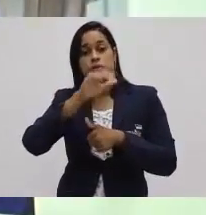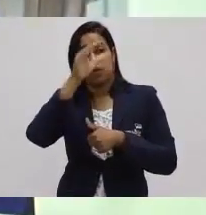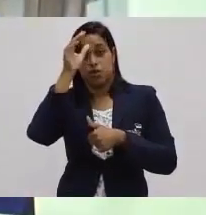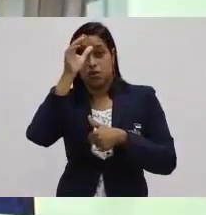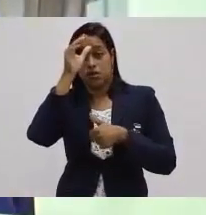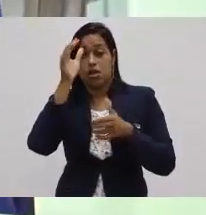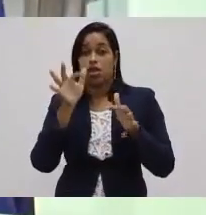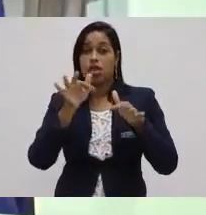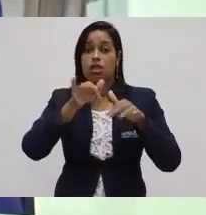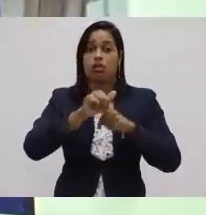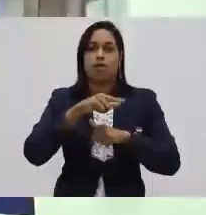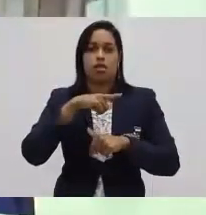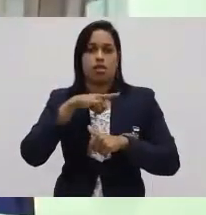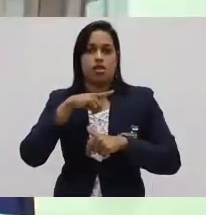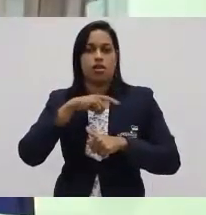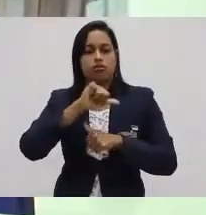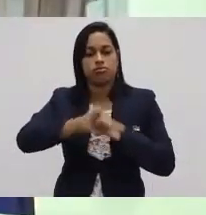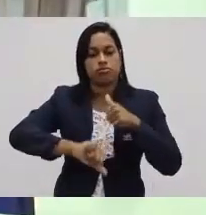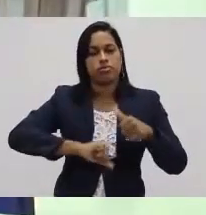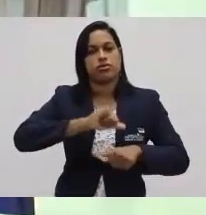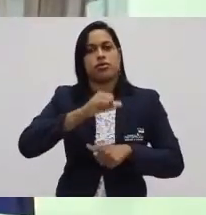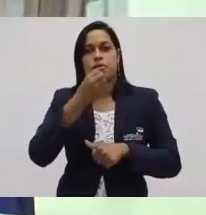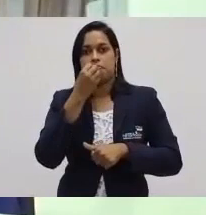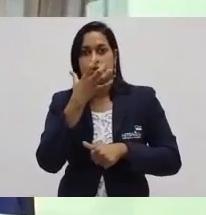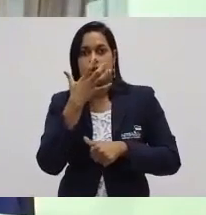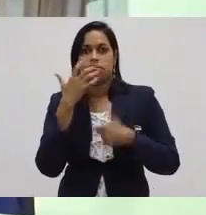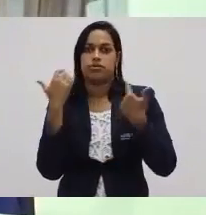em suas mãos o seu bem ou o seu serviço.